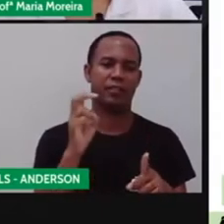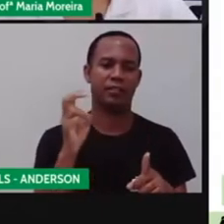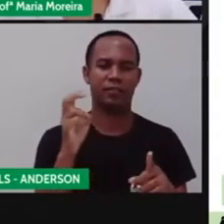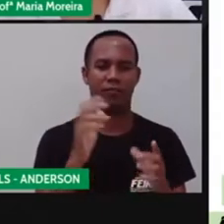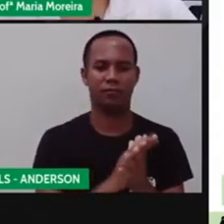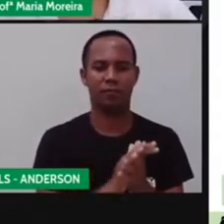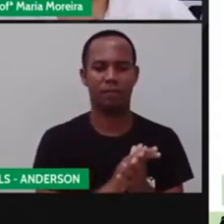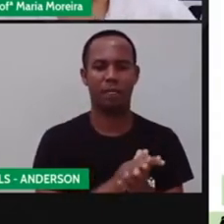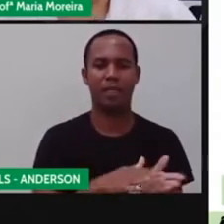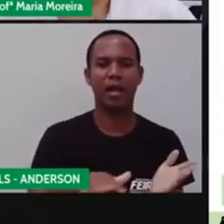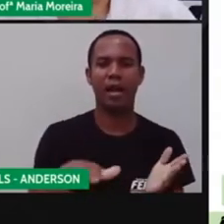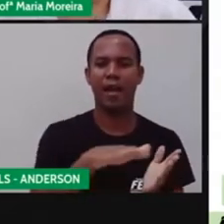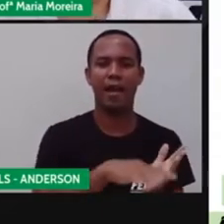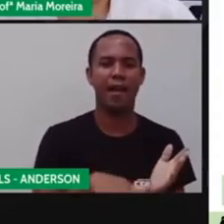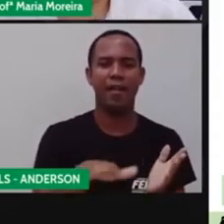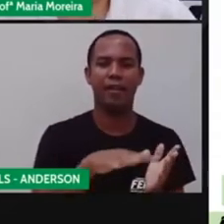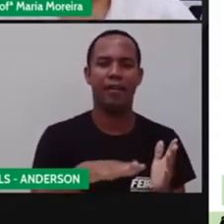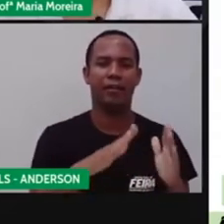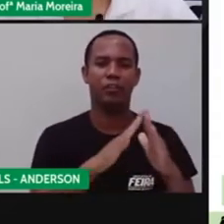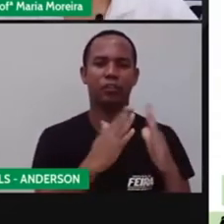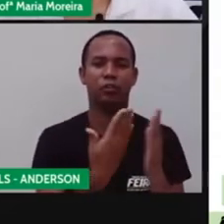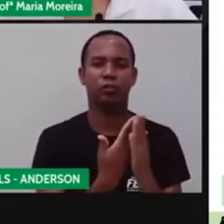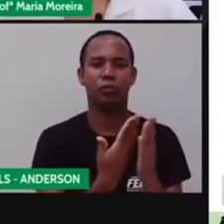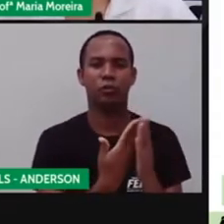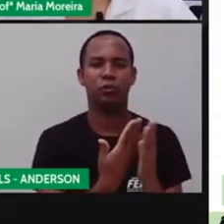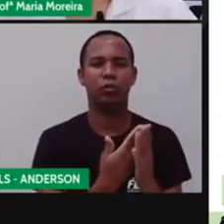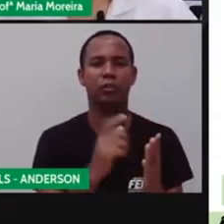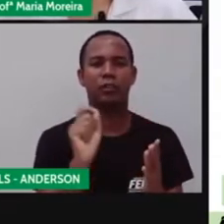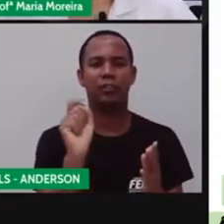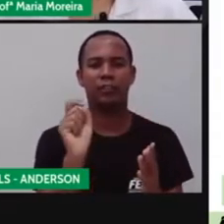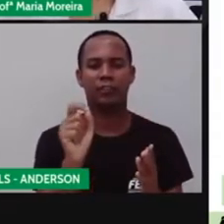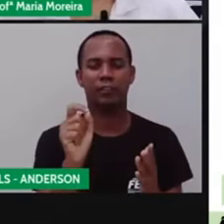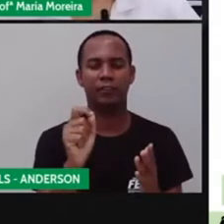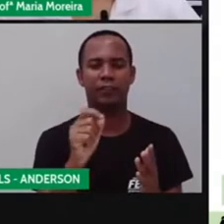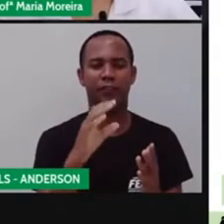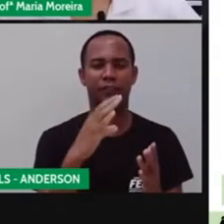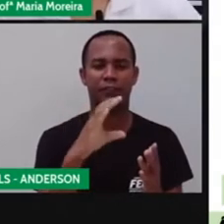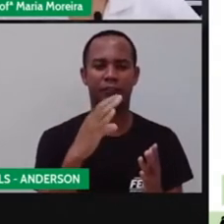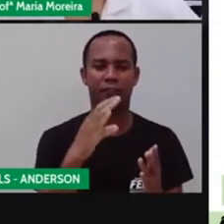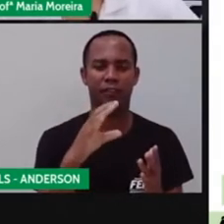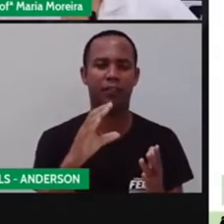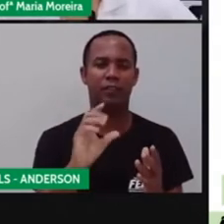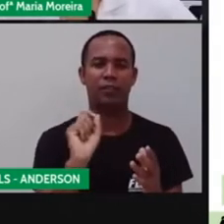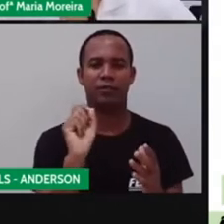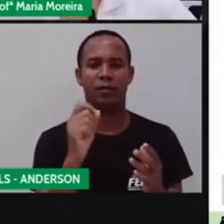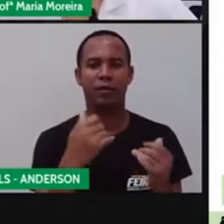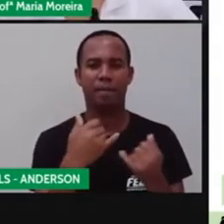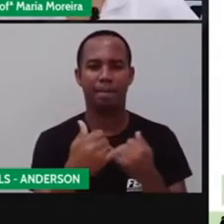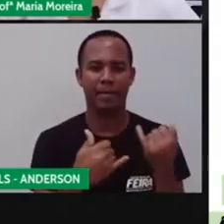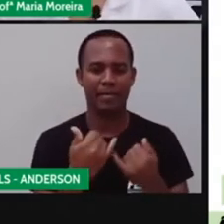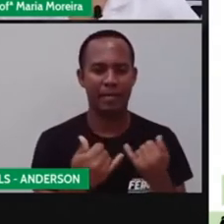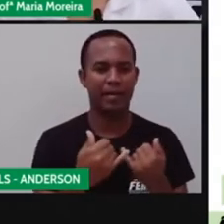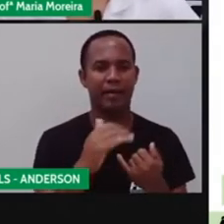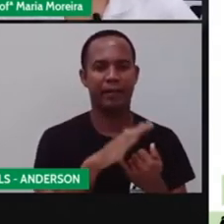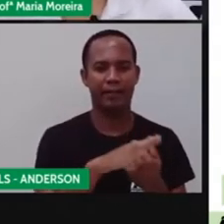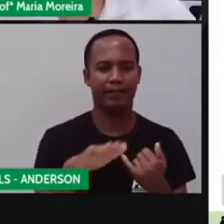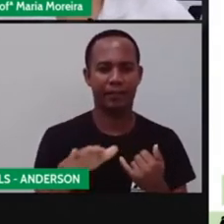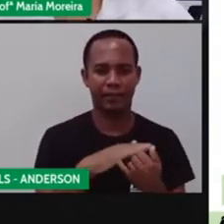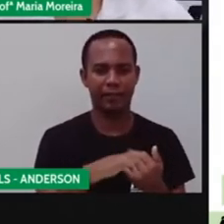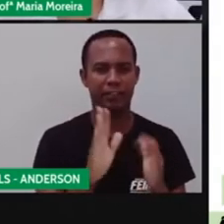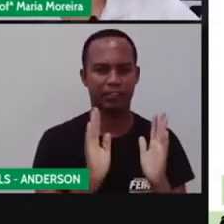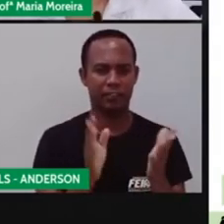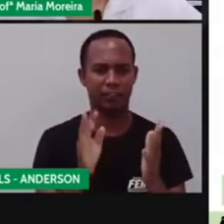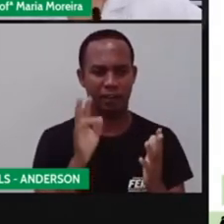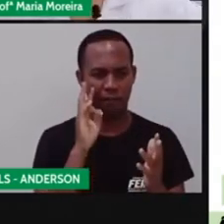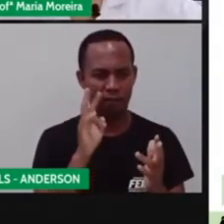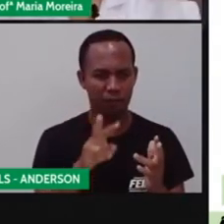Nossa área de conhecimento interdisciplinar aqui em Ciências Humanas, né? O brincar é um direito da criança, a gente já viu na nossa aula